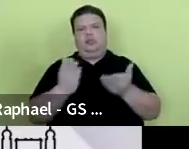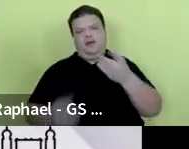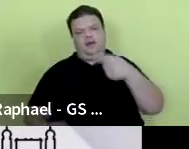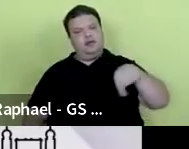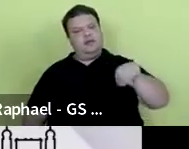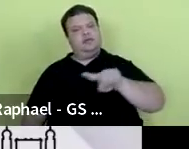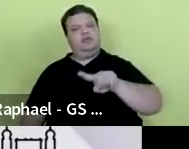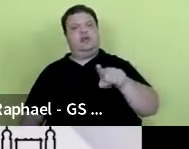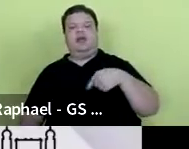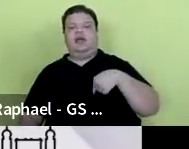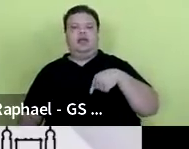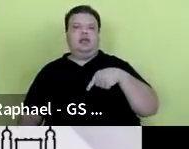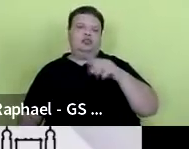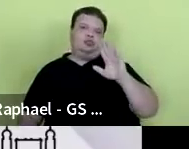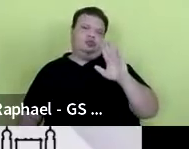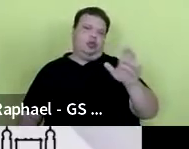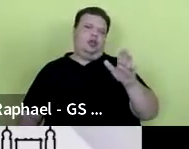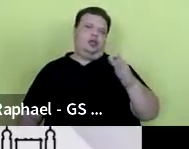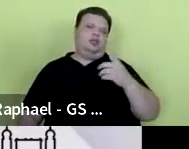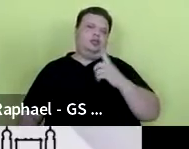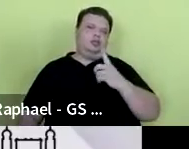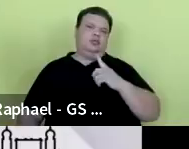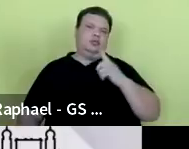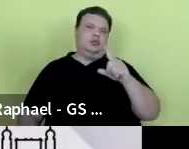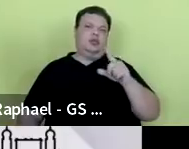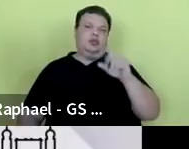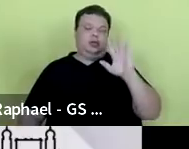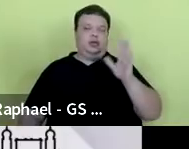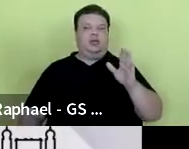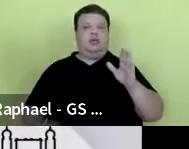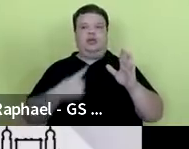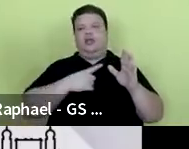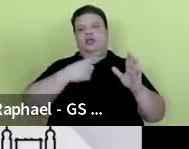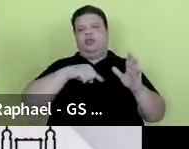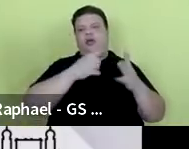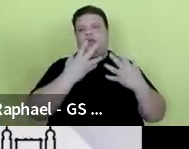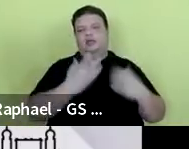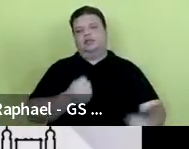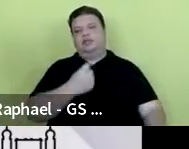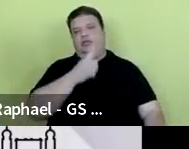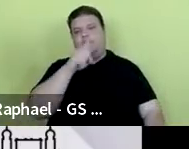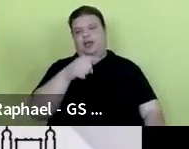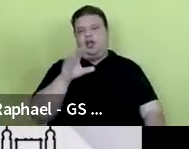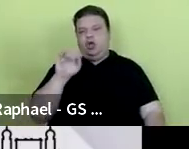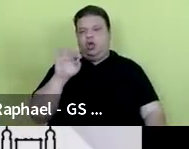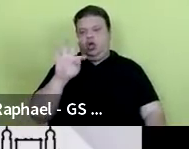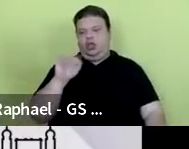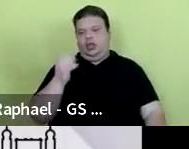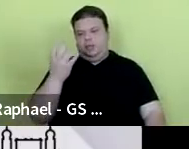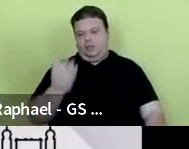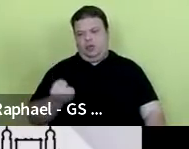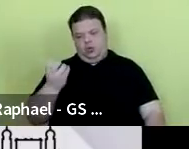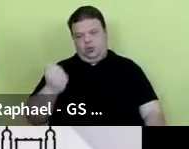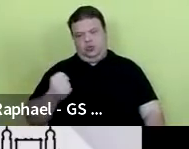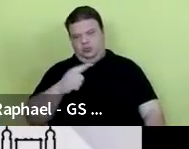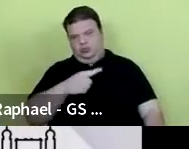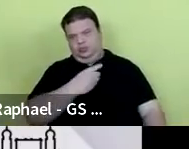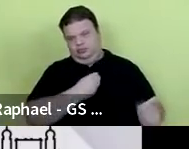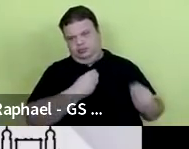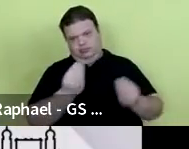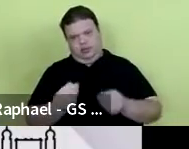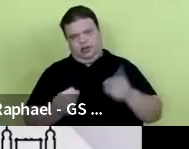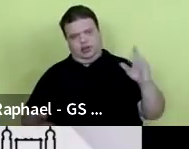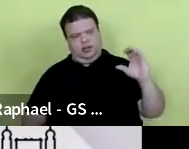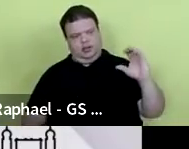já não se contenta mais com aquela cota de bolsas oferecida pelo